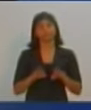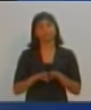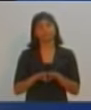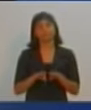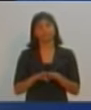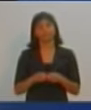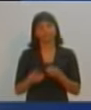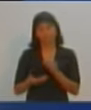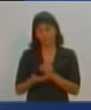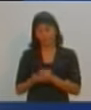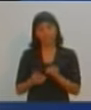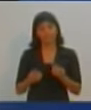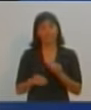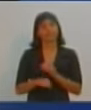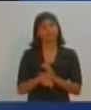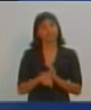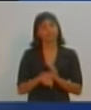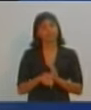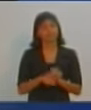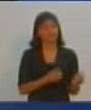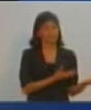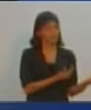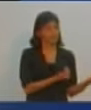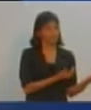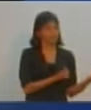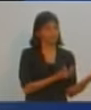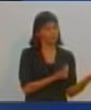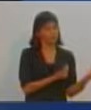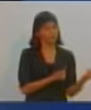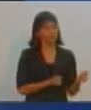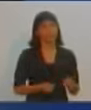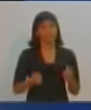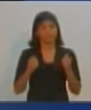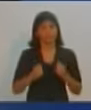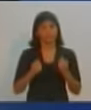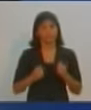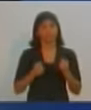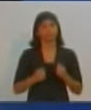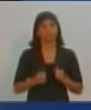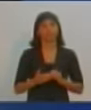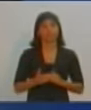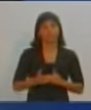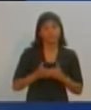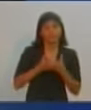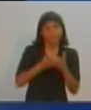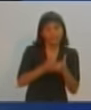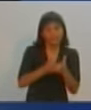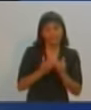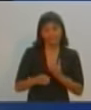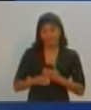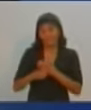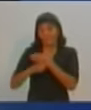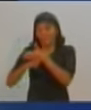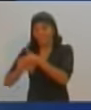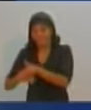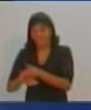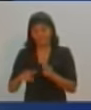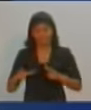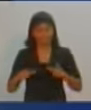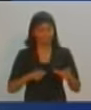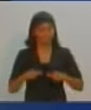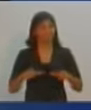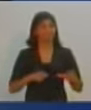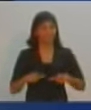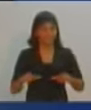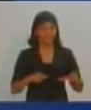da capacitação dos nossos jovens, precisamos capacitar para que eles possam ingressar nesse emprego, para que eles possam ter um